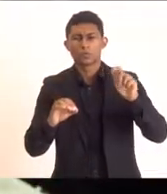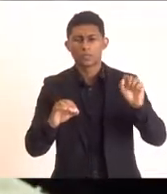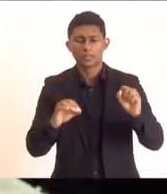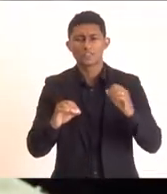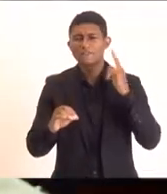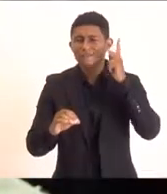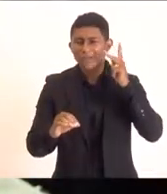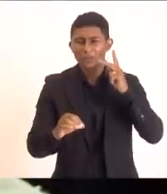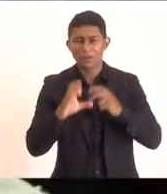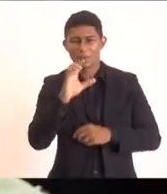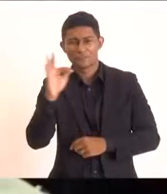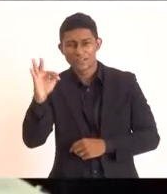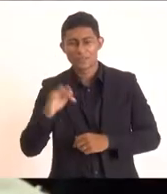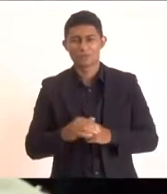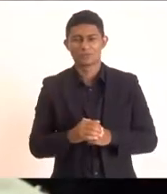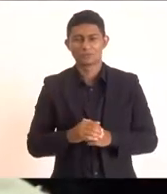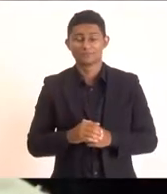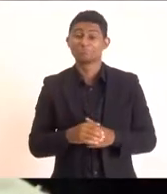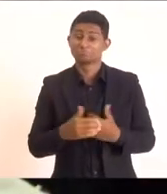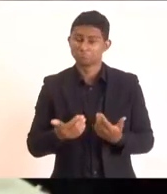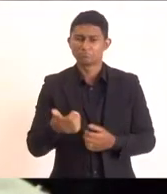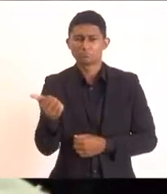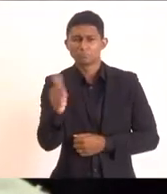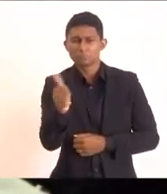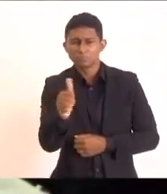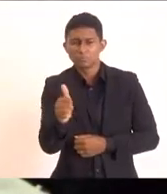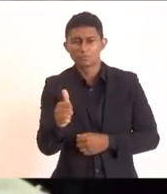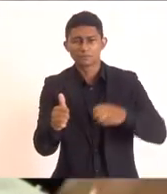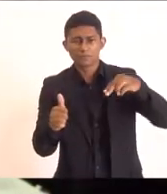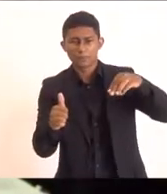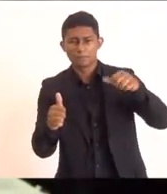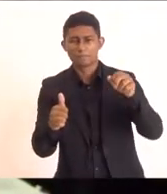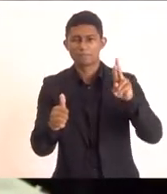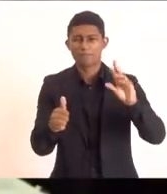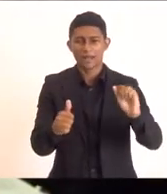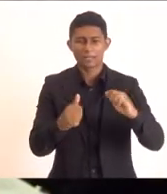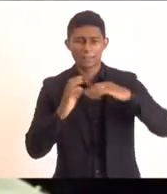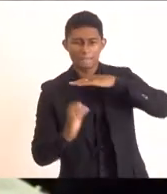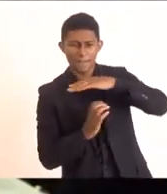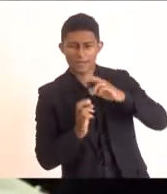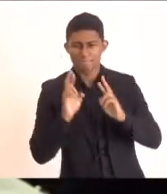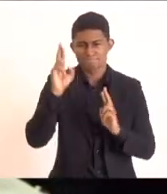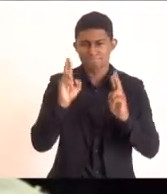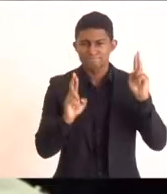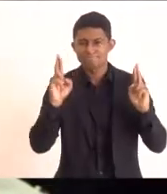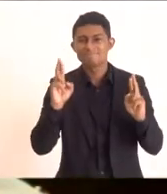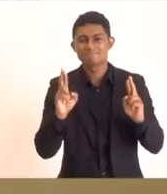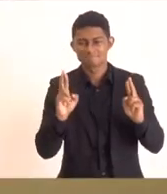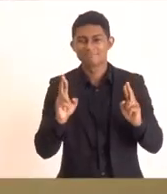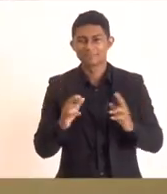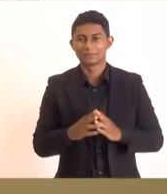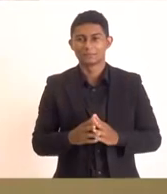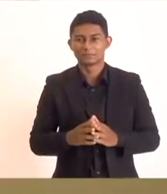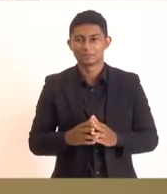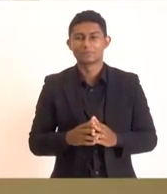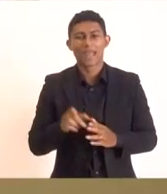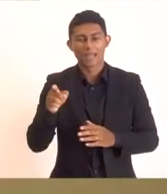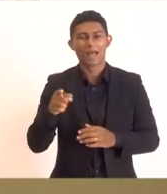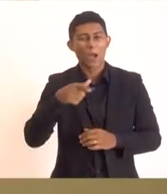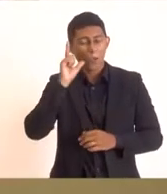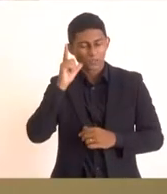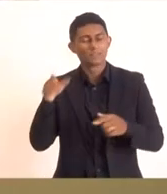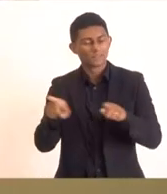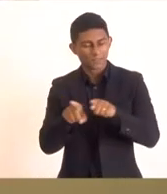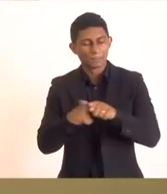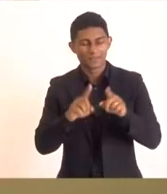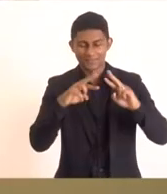Wanderson Bento, vereador de Cabo Frio, Marta Rocha, empresária da Casa de Gaia, esteve conosco ontem